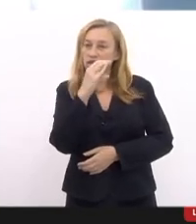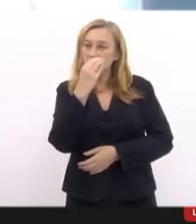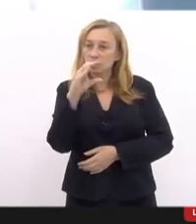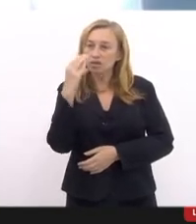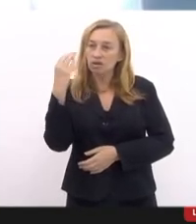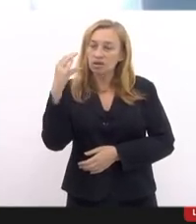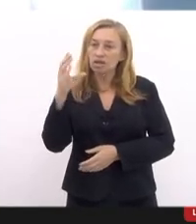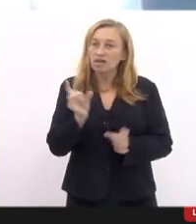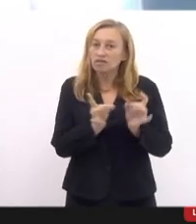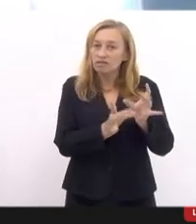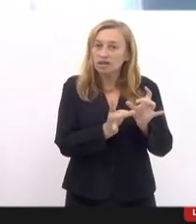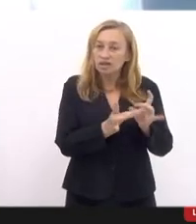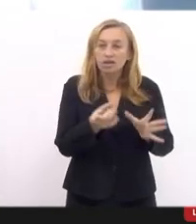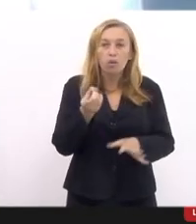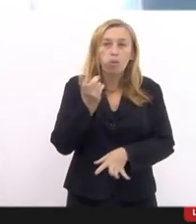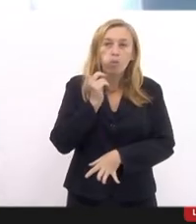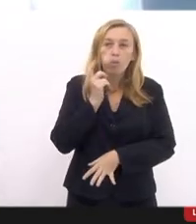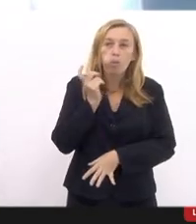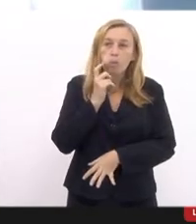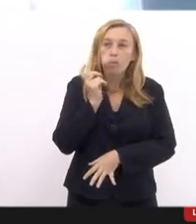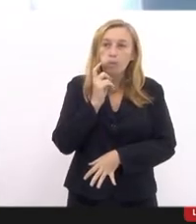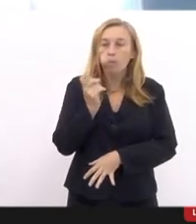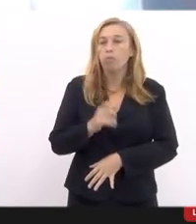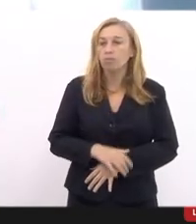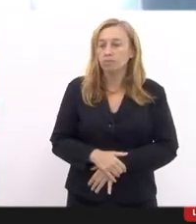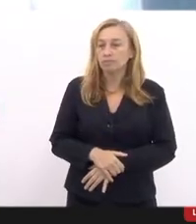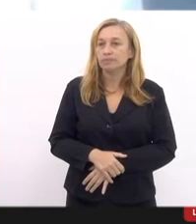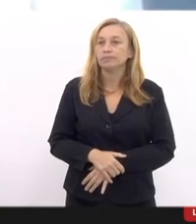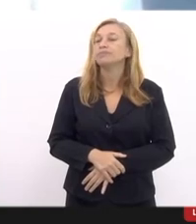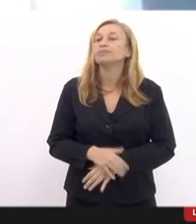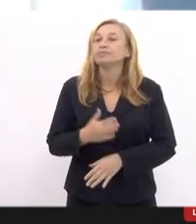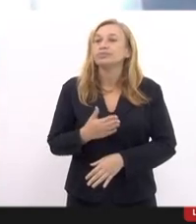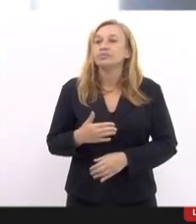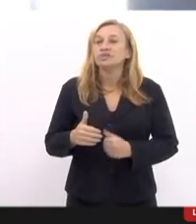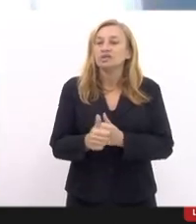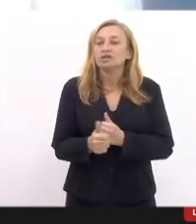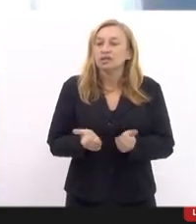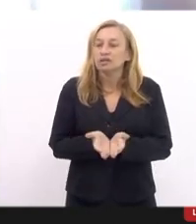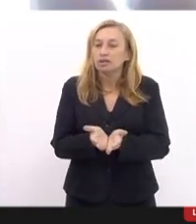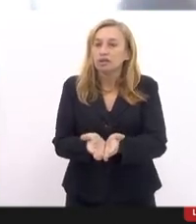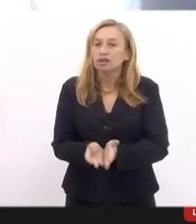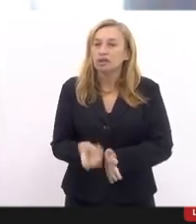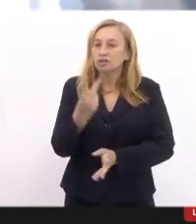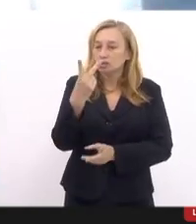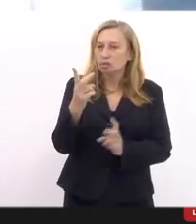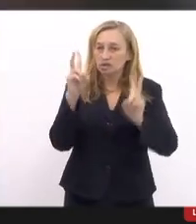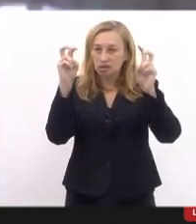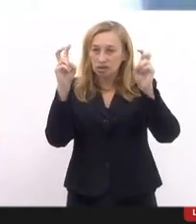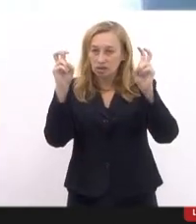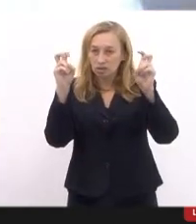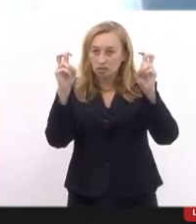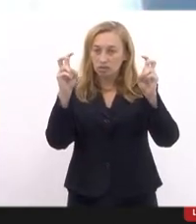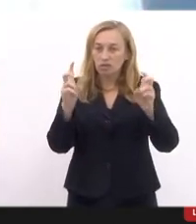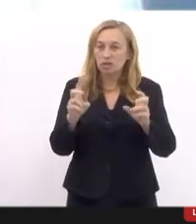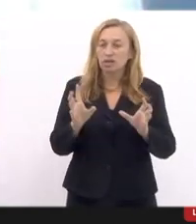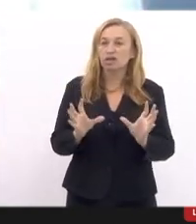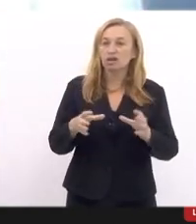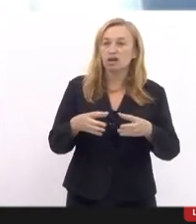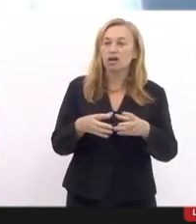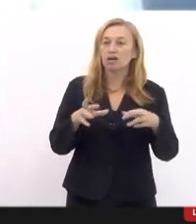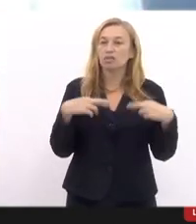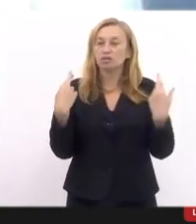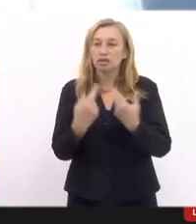vendendo balas em frente às barcas, e que é um dos dois casos que essa audiência pega como exemplo para ter, então,